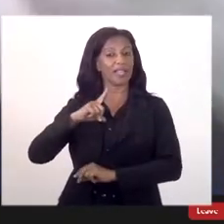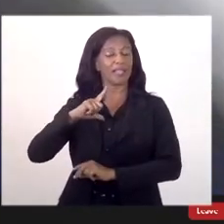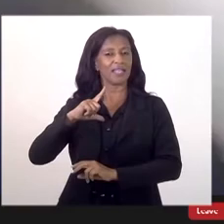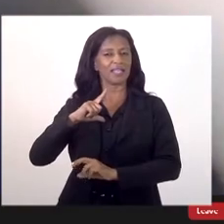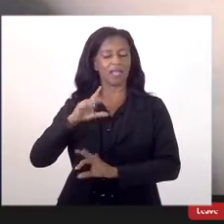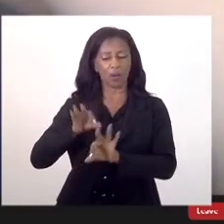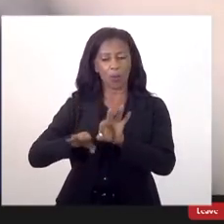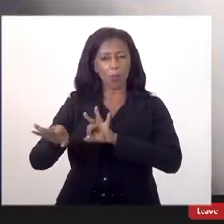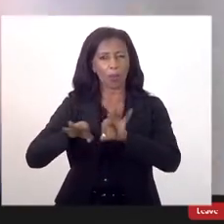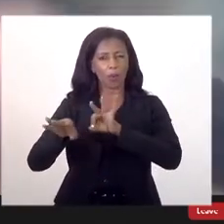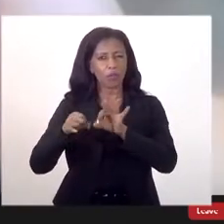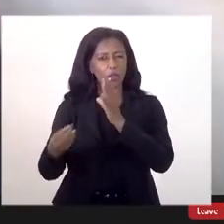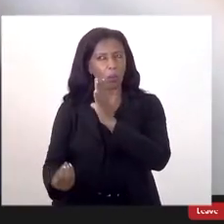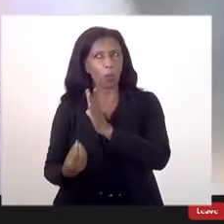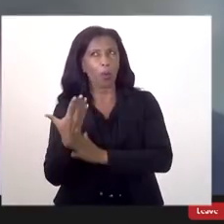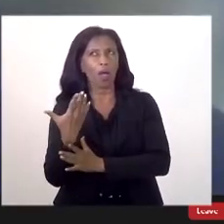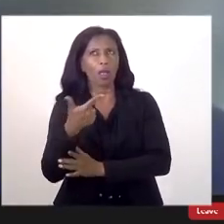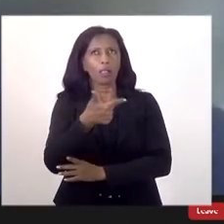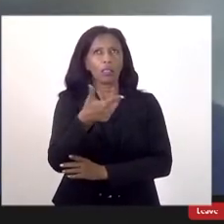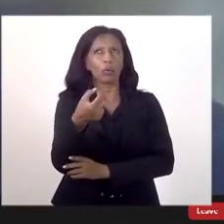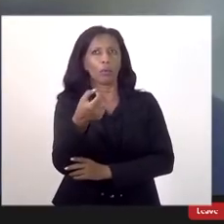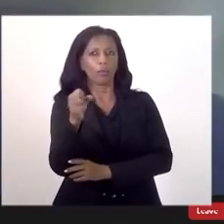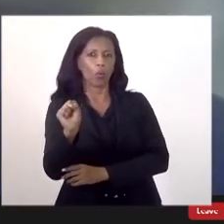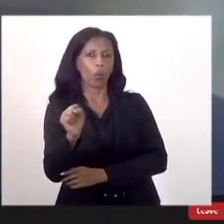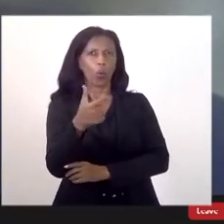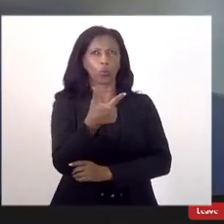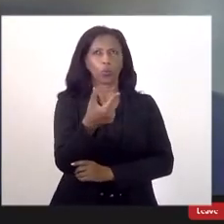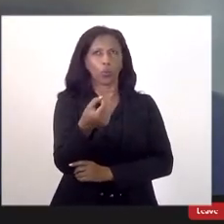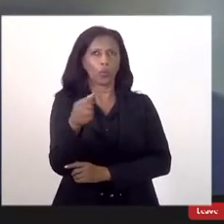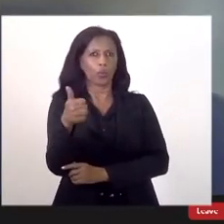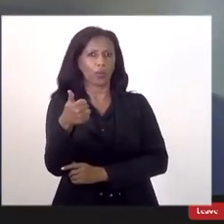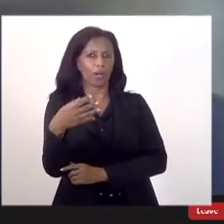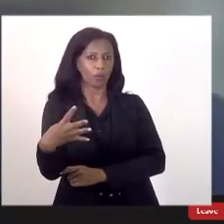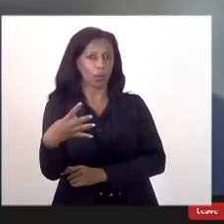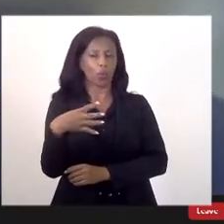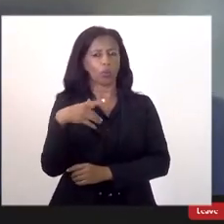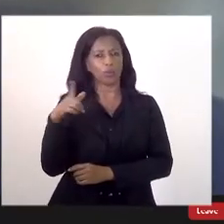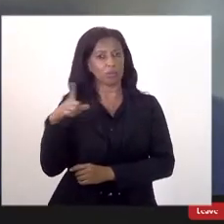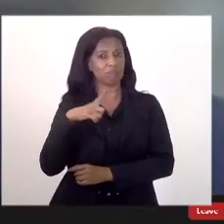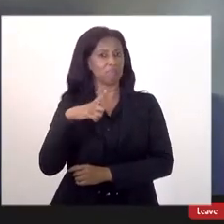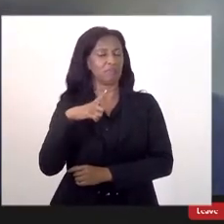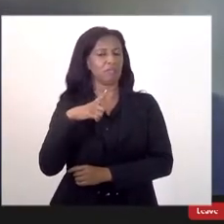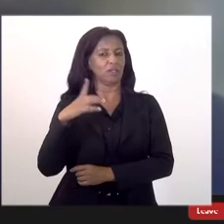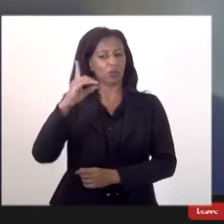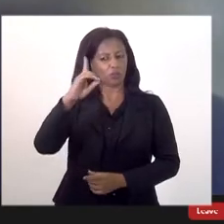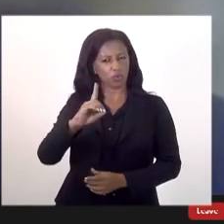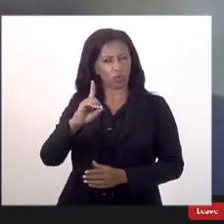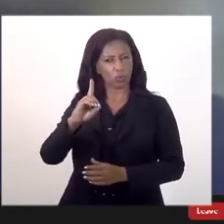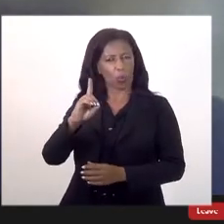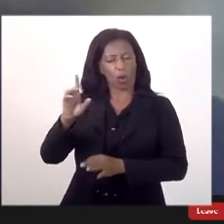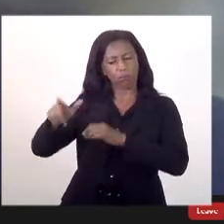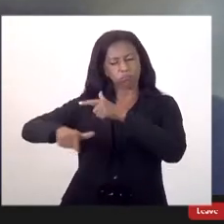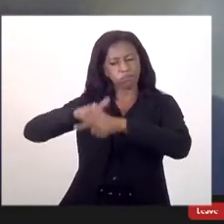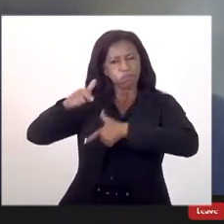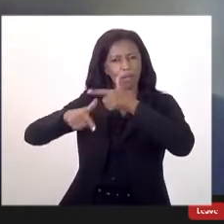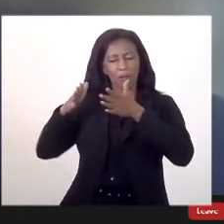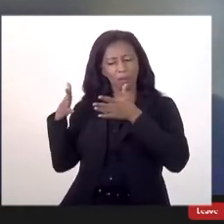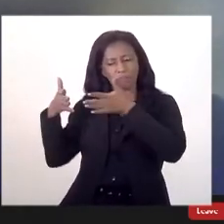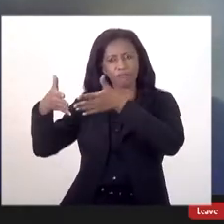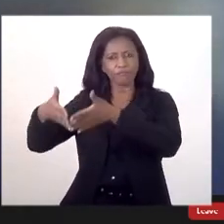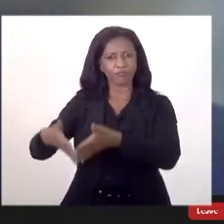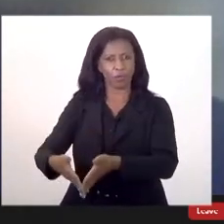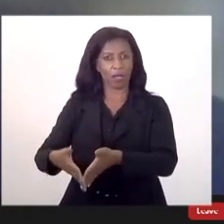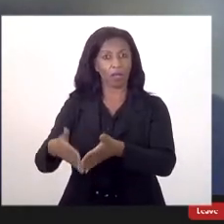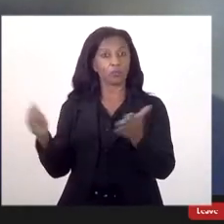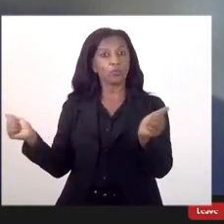2008, 2014, teve um plano diretor dele voltado para isso. É um trabalho que eles fazem junto com as